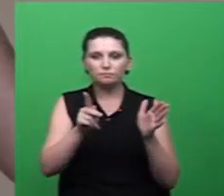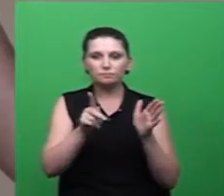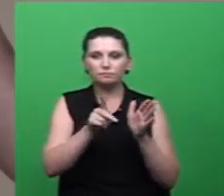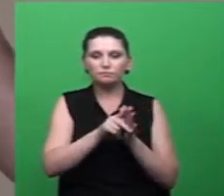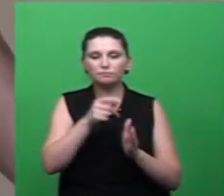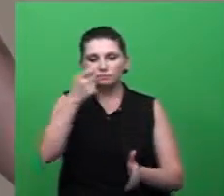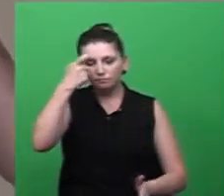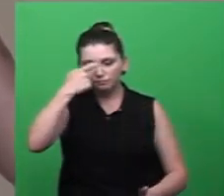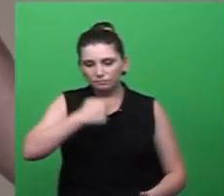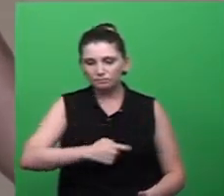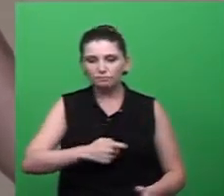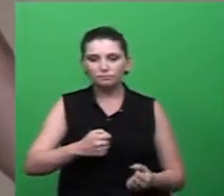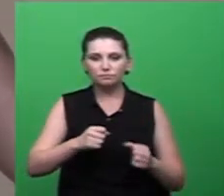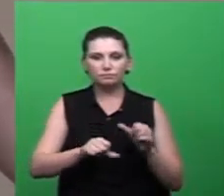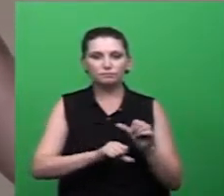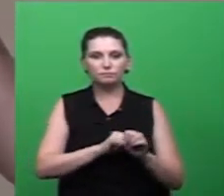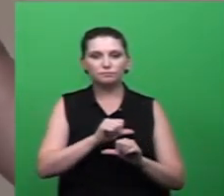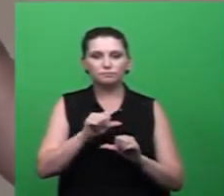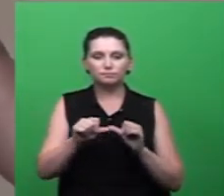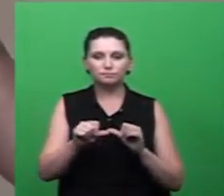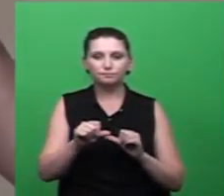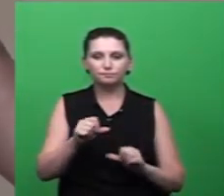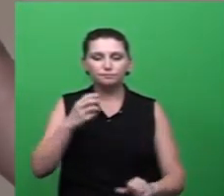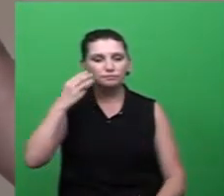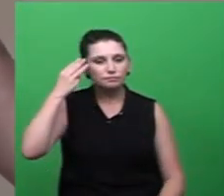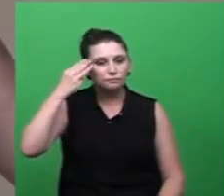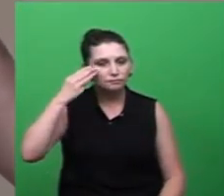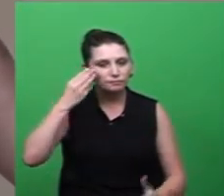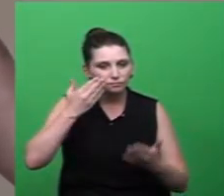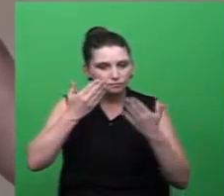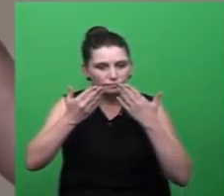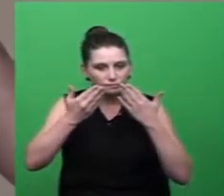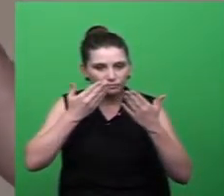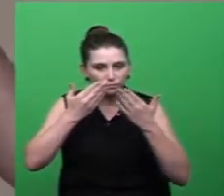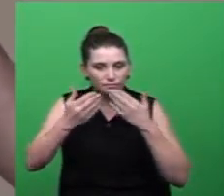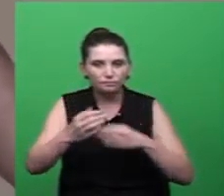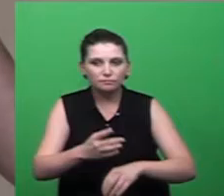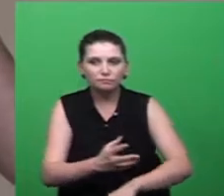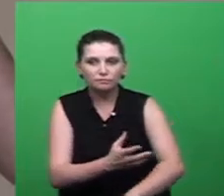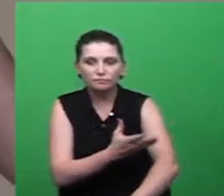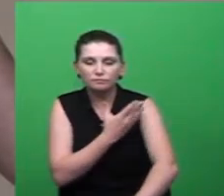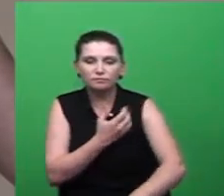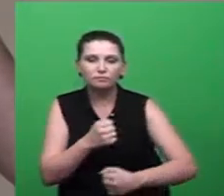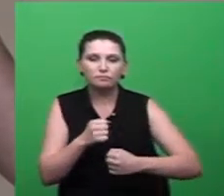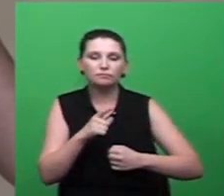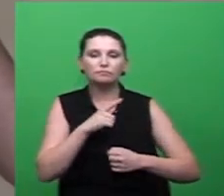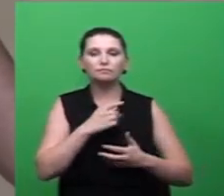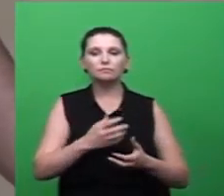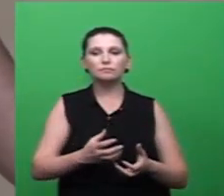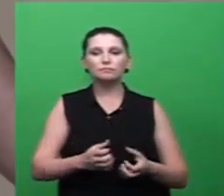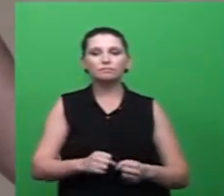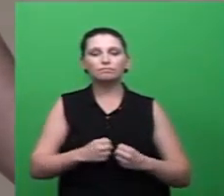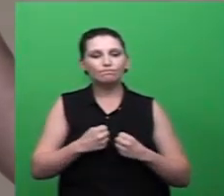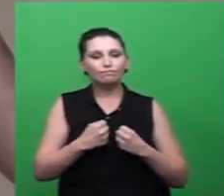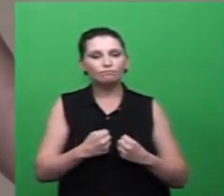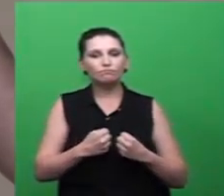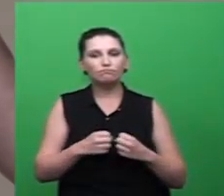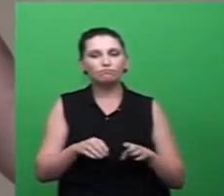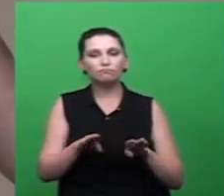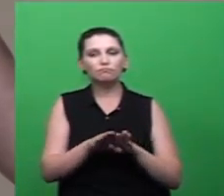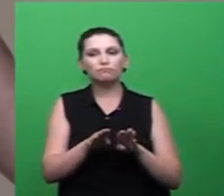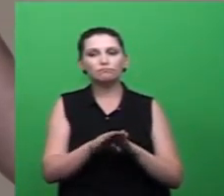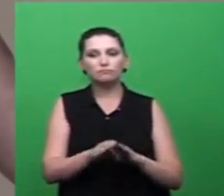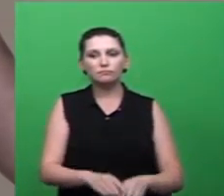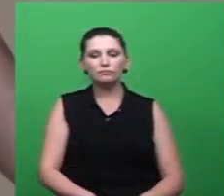transformação interior, mental, psicológica, emocional, tem que ter muita força e muito empenho, então, a gente